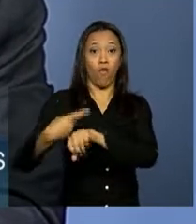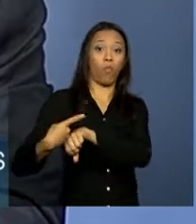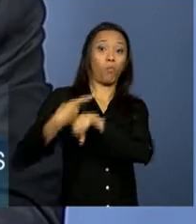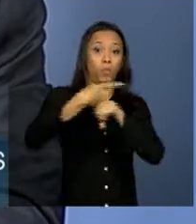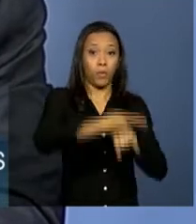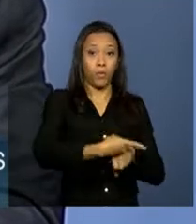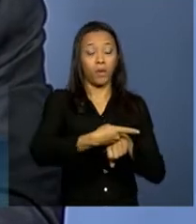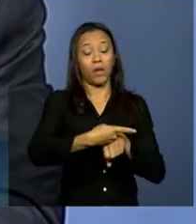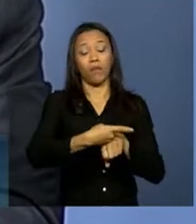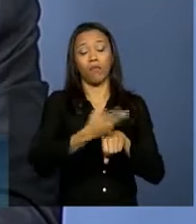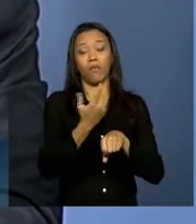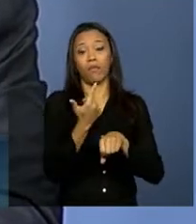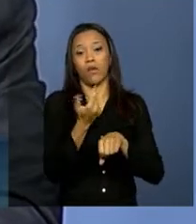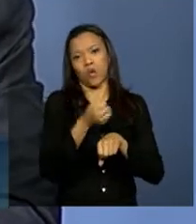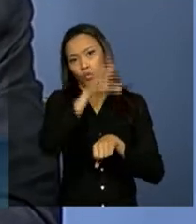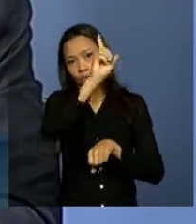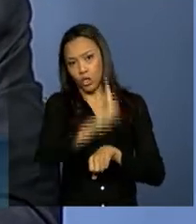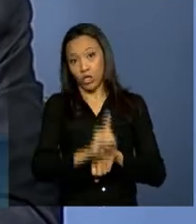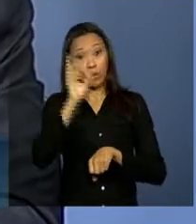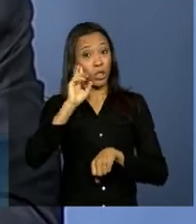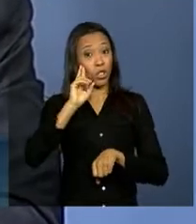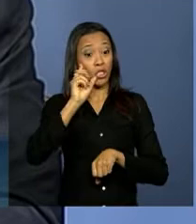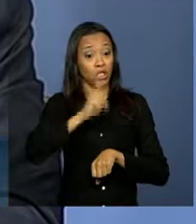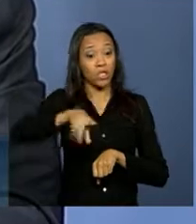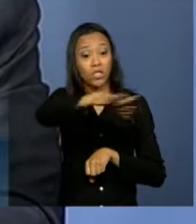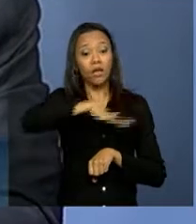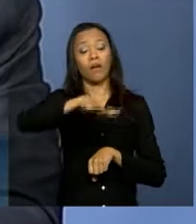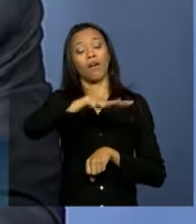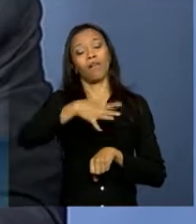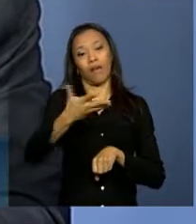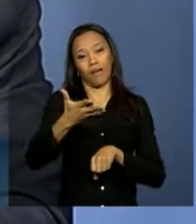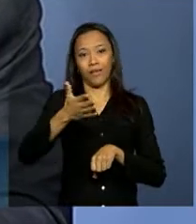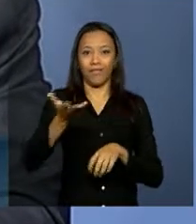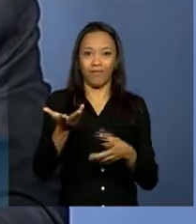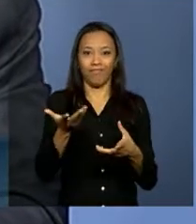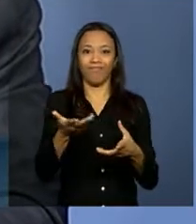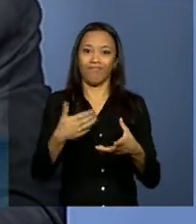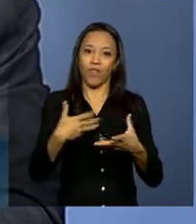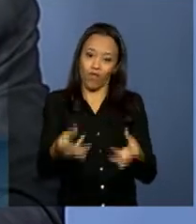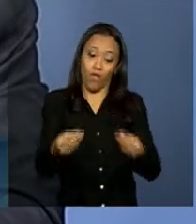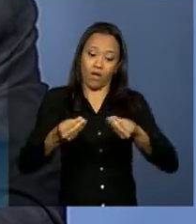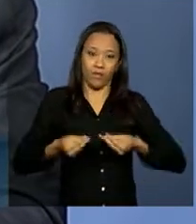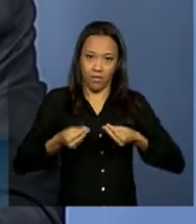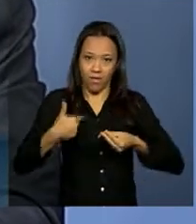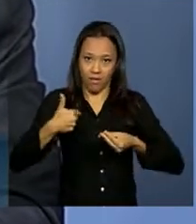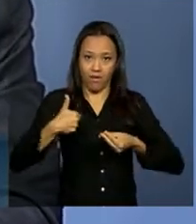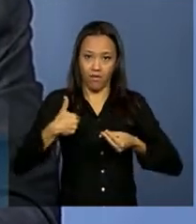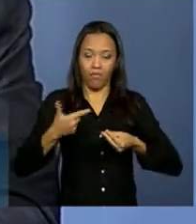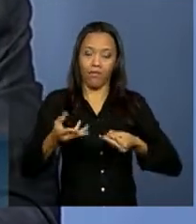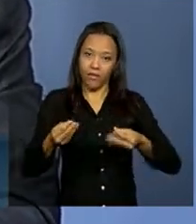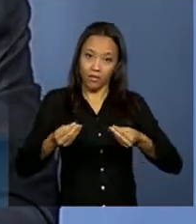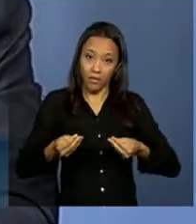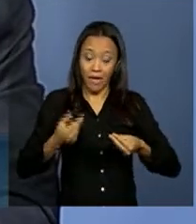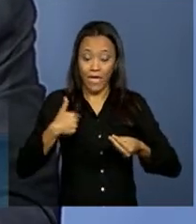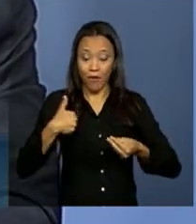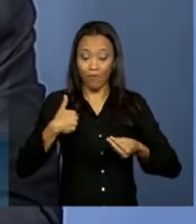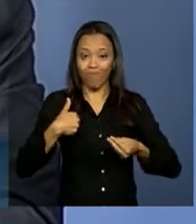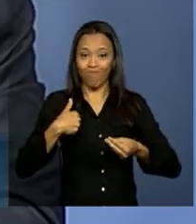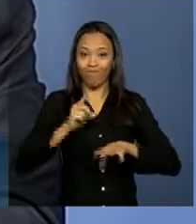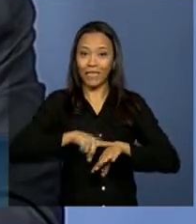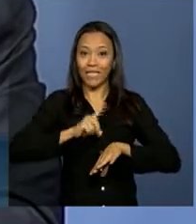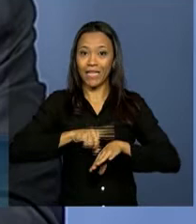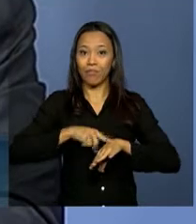bons ofícios do diretor-geral, então aí esse assunto virá para a minha mesa e eu terei, se eu não me engano, dez dias